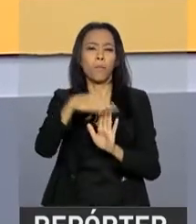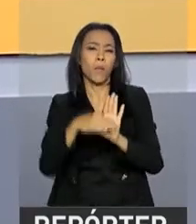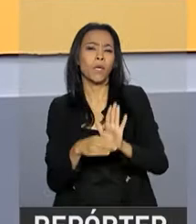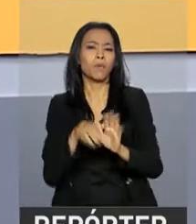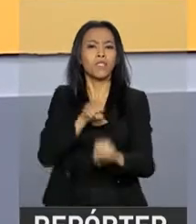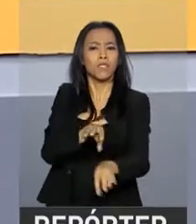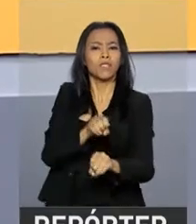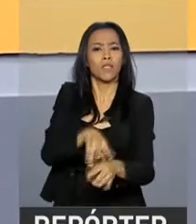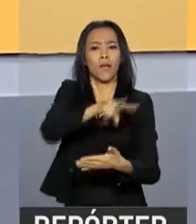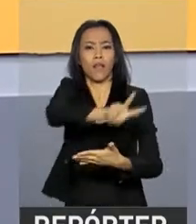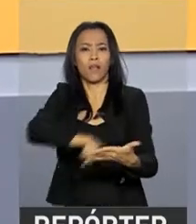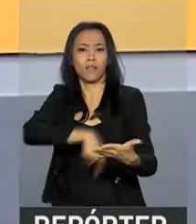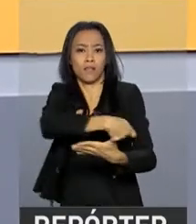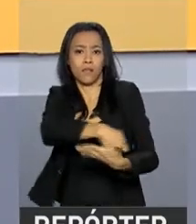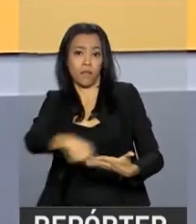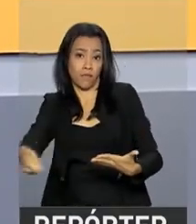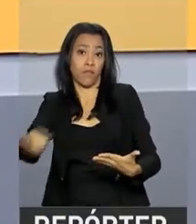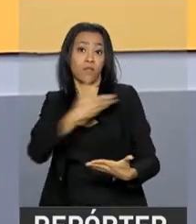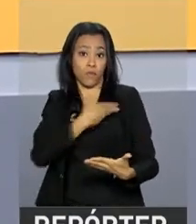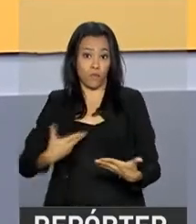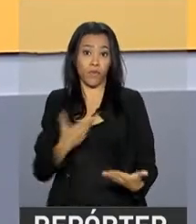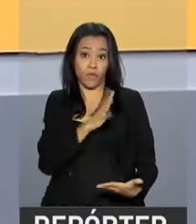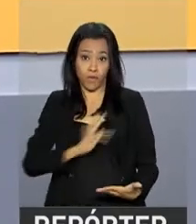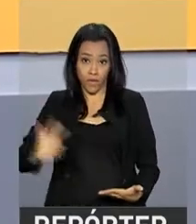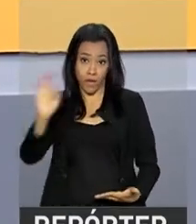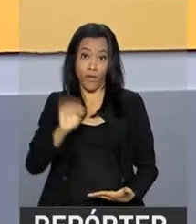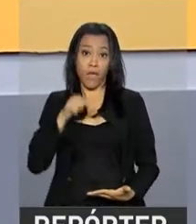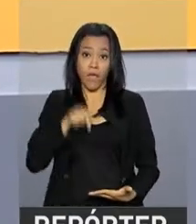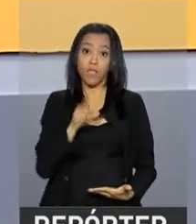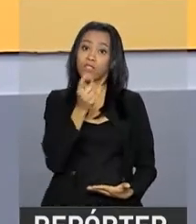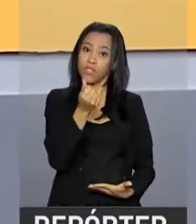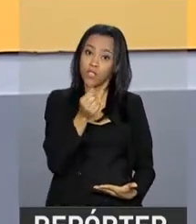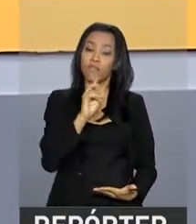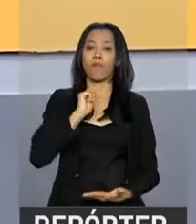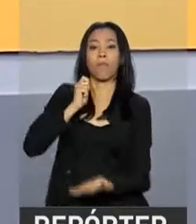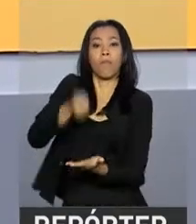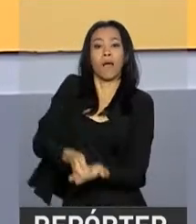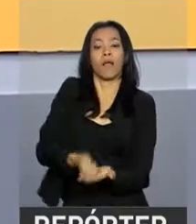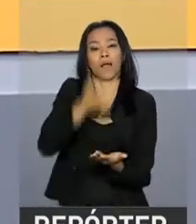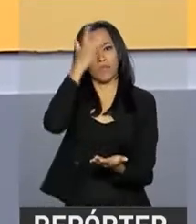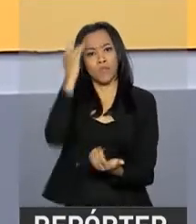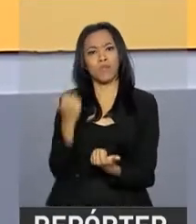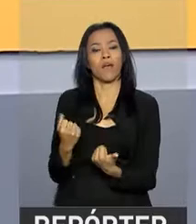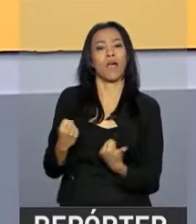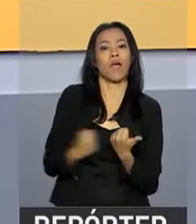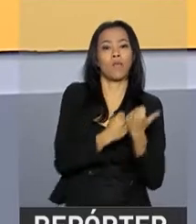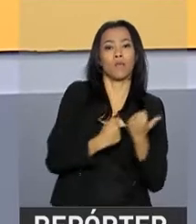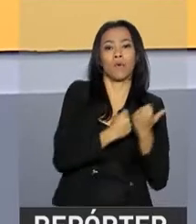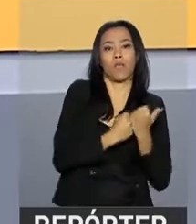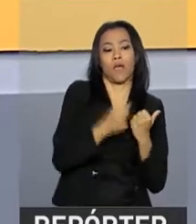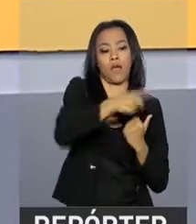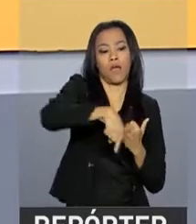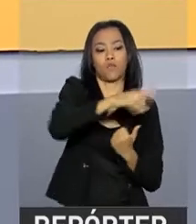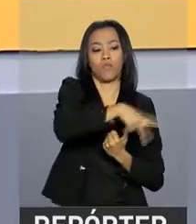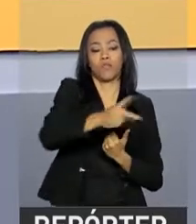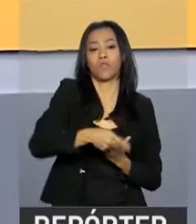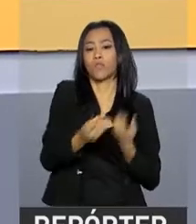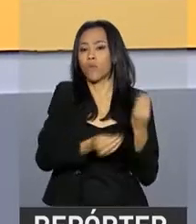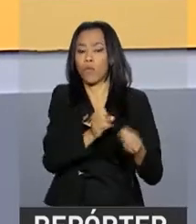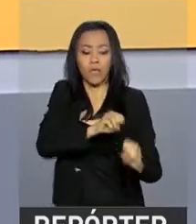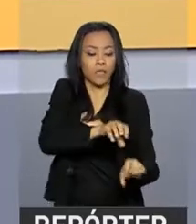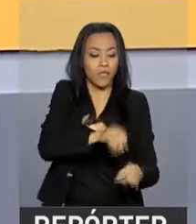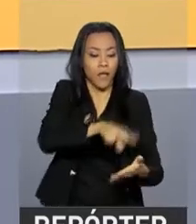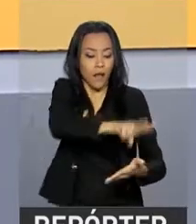anos. Os recursos do governo federal vão ser usados no pagamento de assistentes pedagógicos, que vão ajudar os professores na alfabetização de